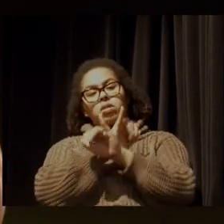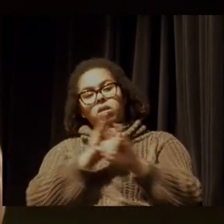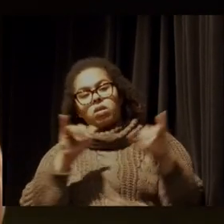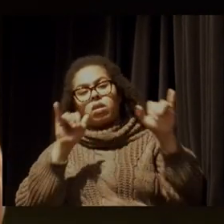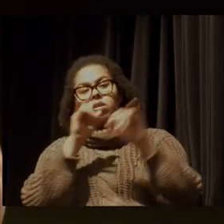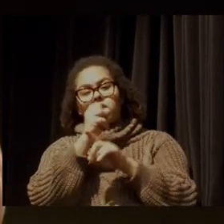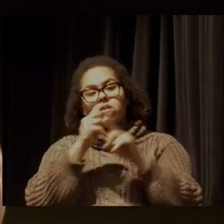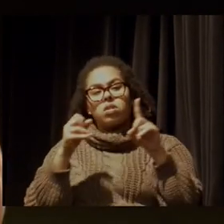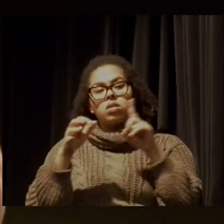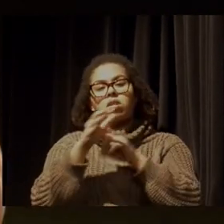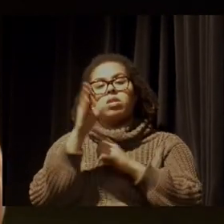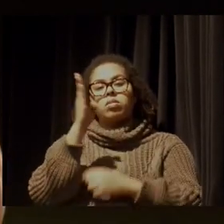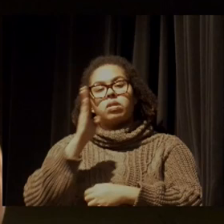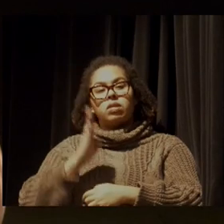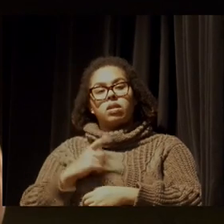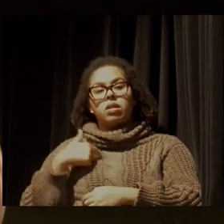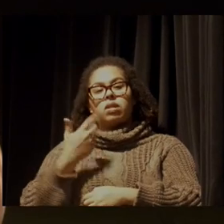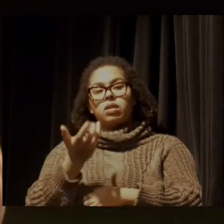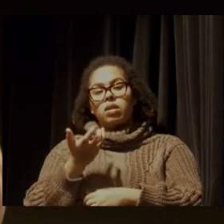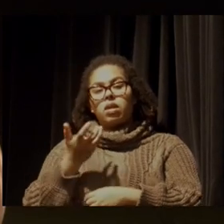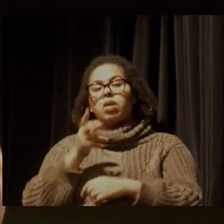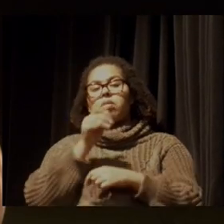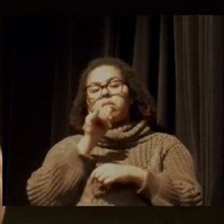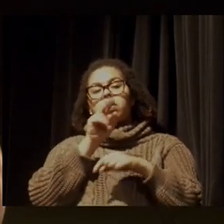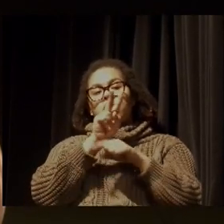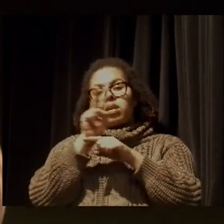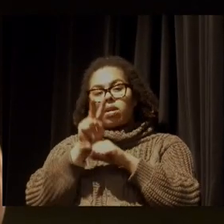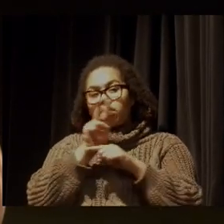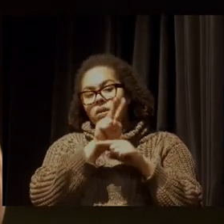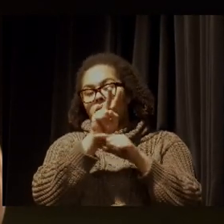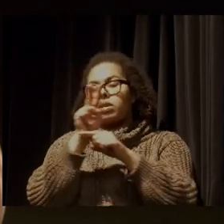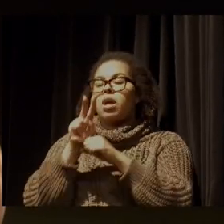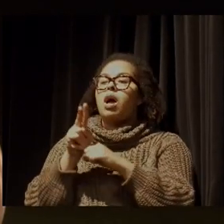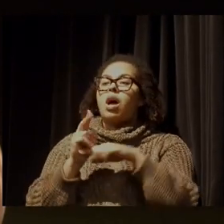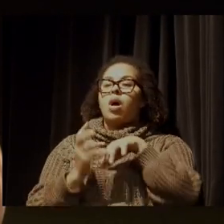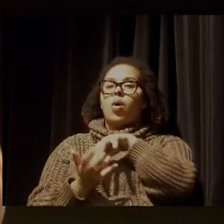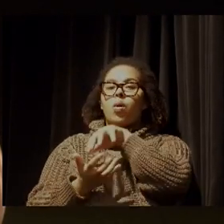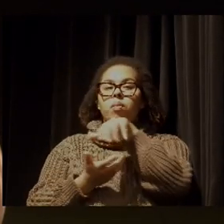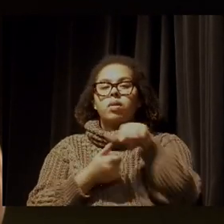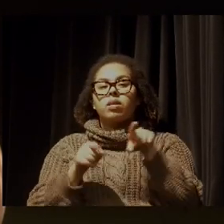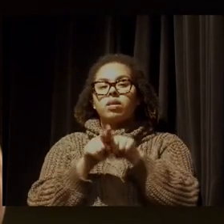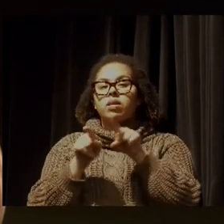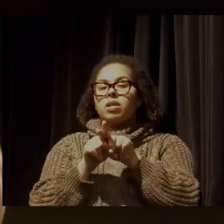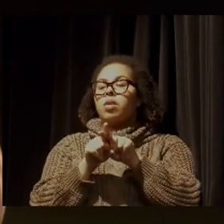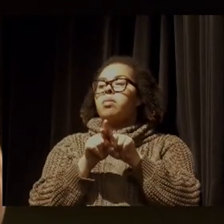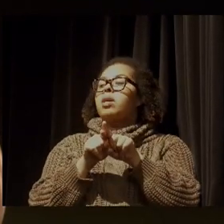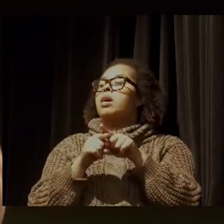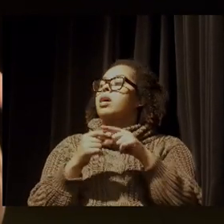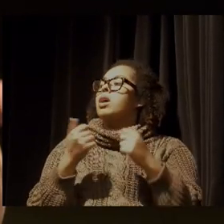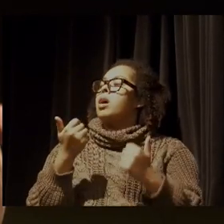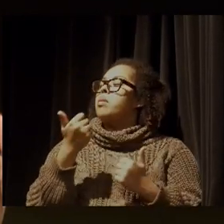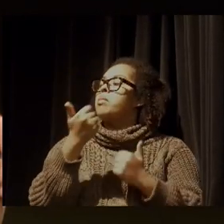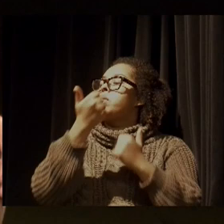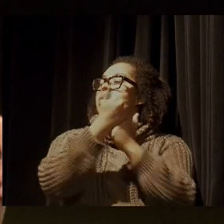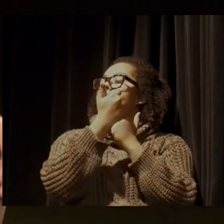que a sociedade brasileira quer preservar o planeta e apoiar o desenvolvimento sustentável.